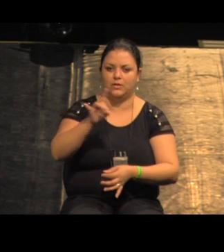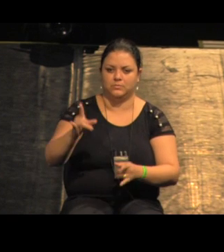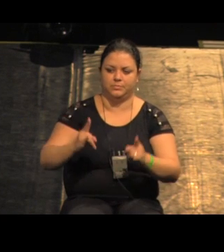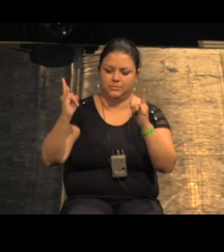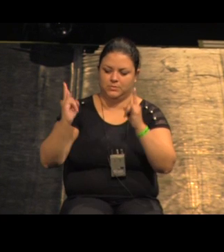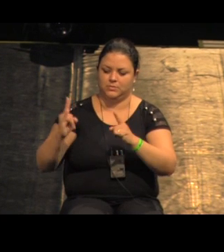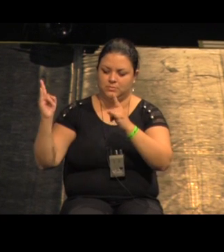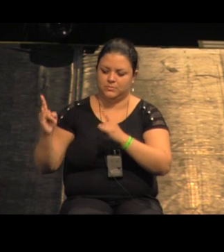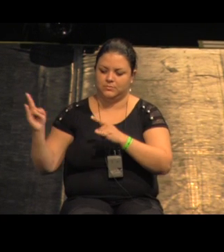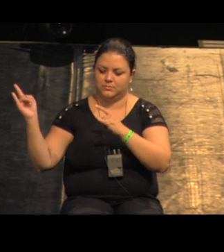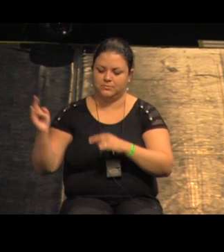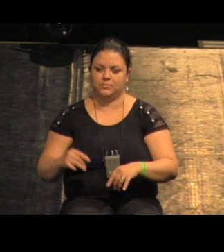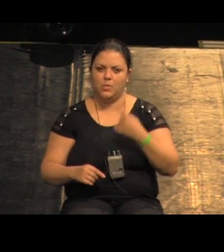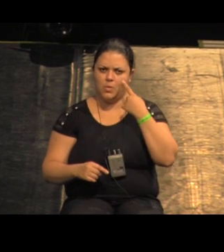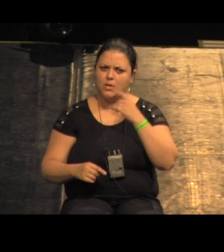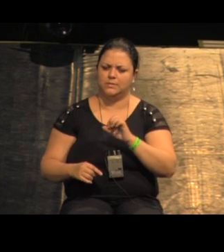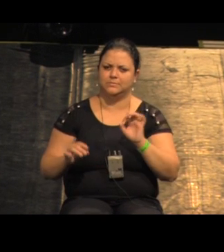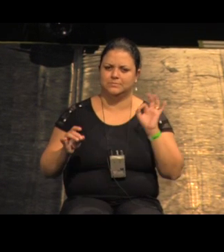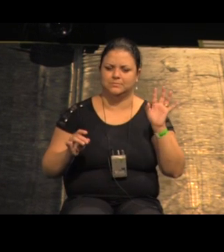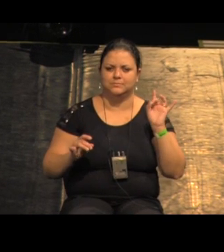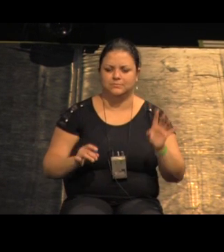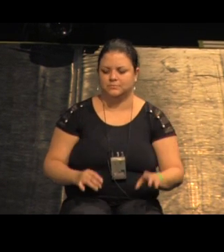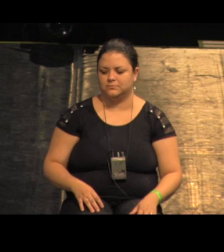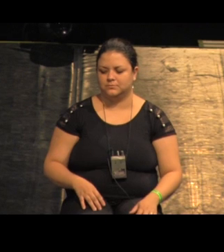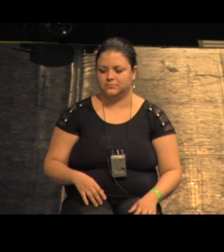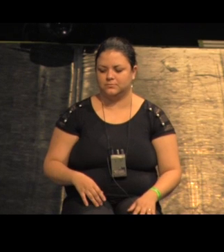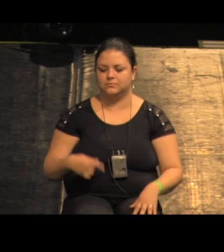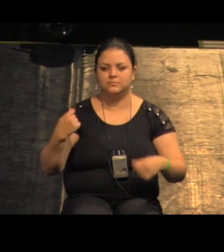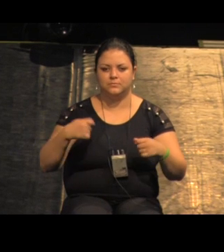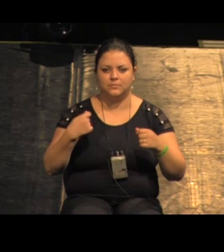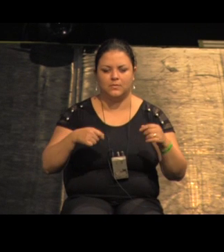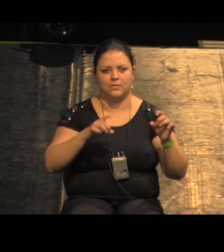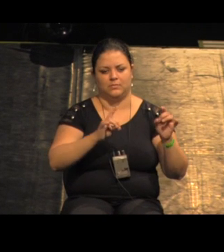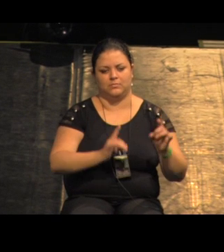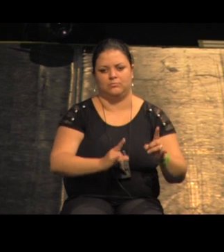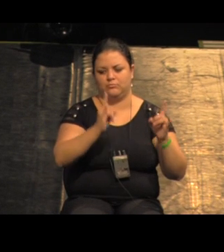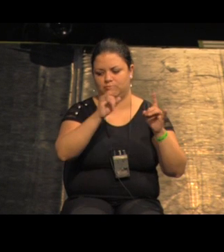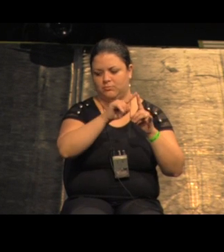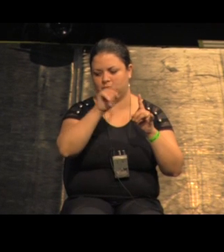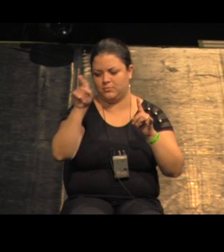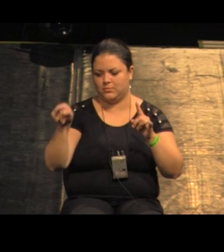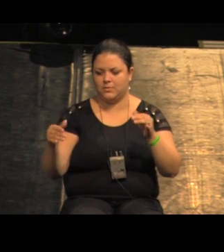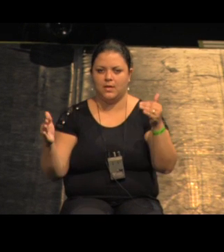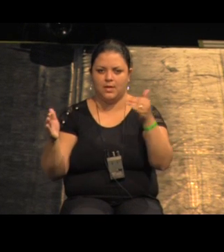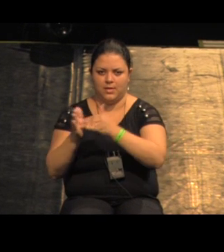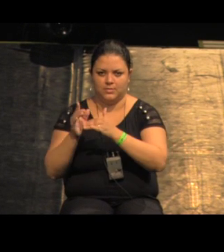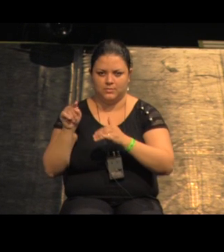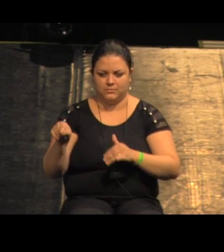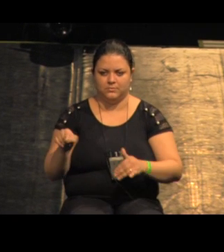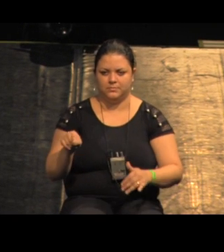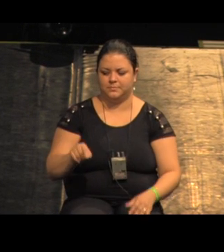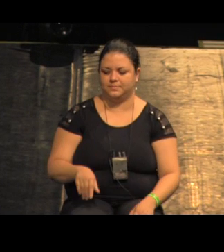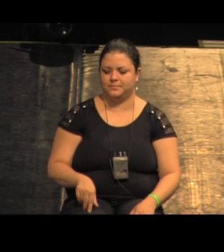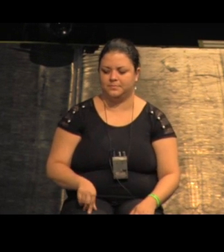consegue chegar olha que incrível essa turma aqui você tem que passar por tudo isso para chegar essa aqui isso foi um ponto